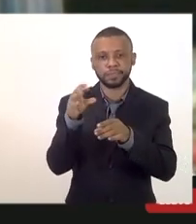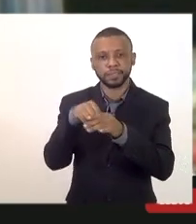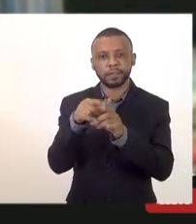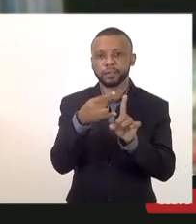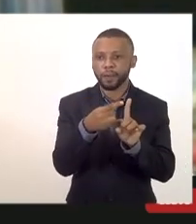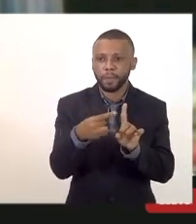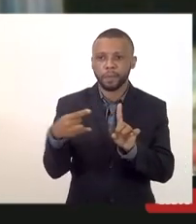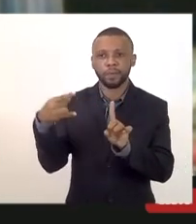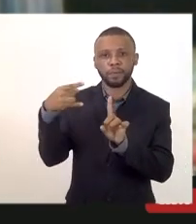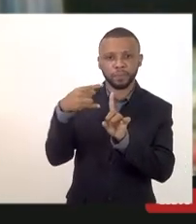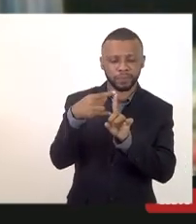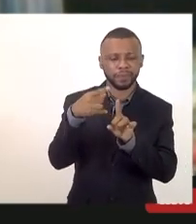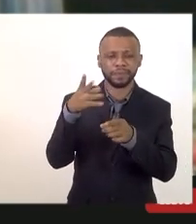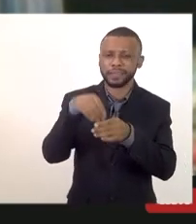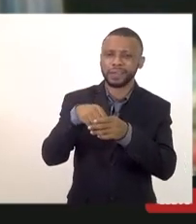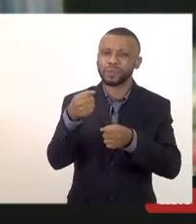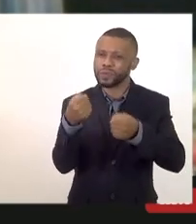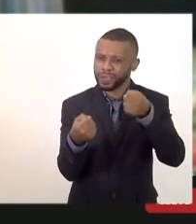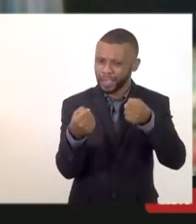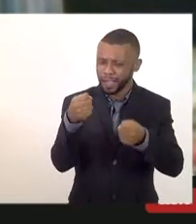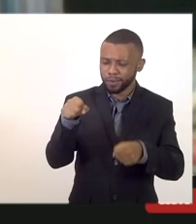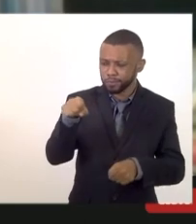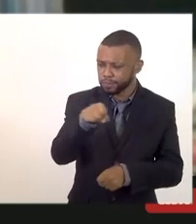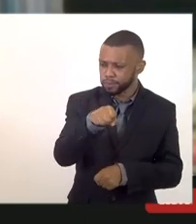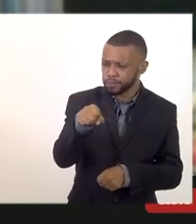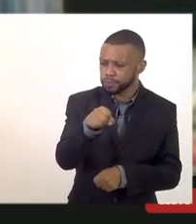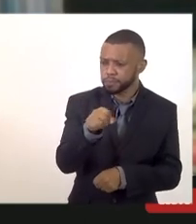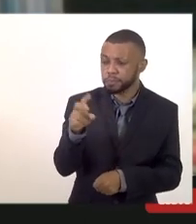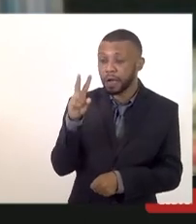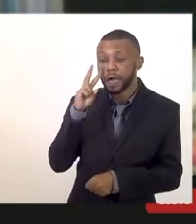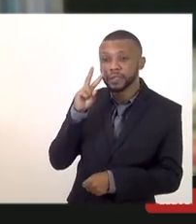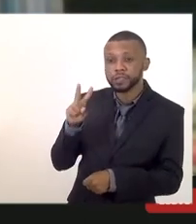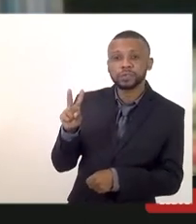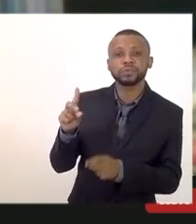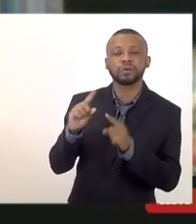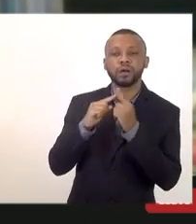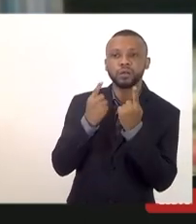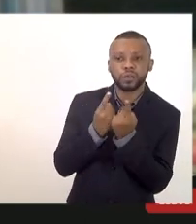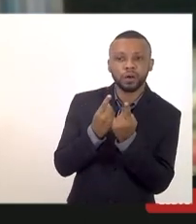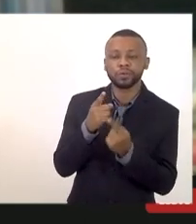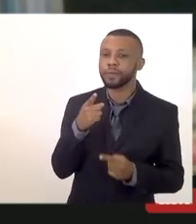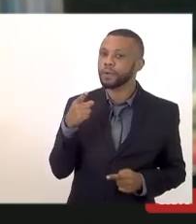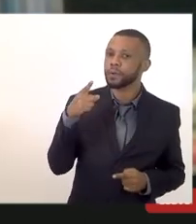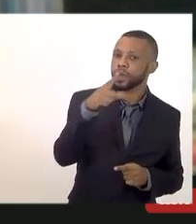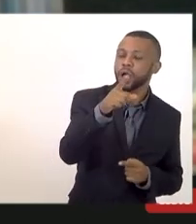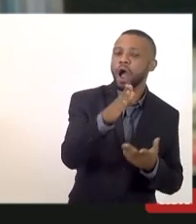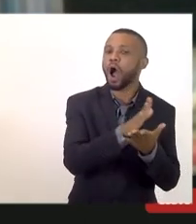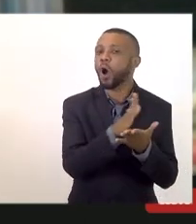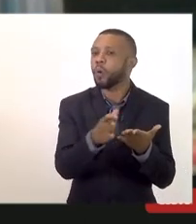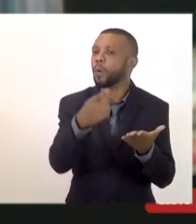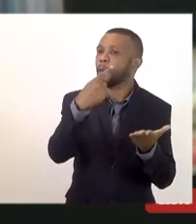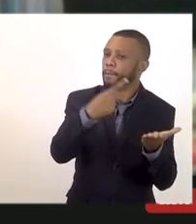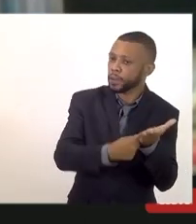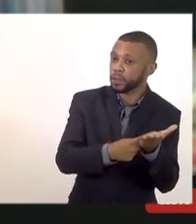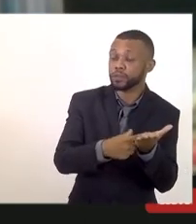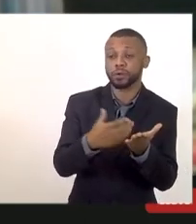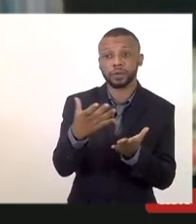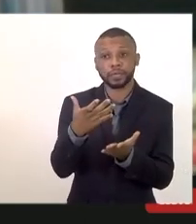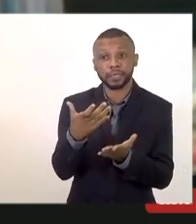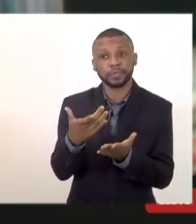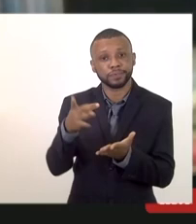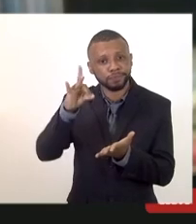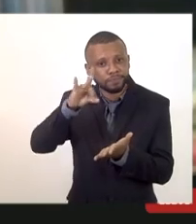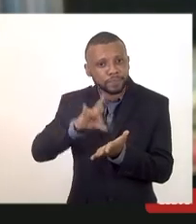dentro do carro aí se deslocando para alguma agenda fez questão de entrar nessa audiência pública